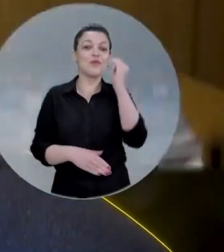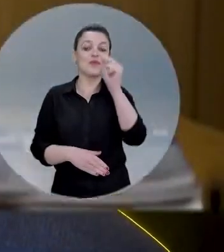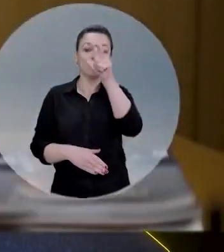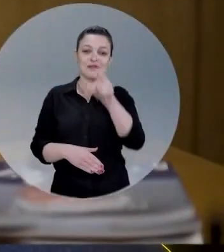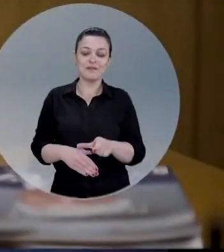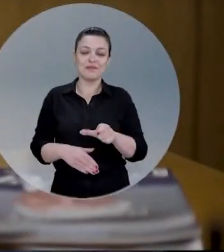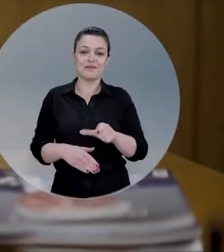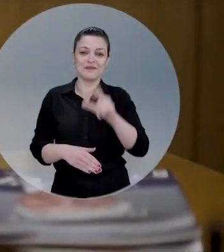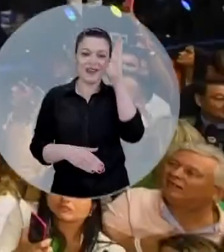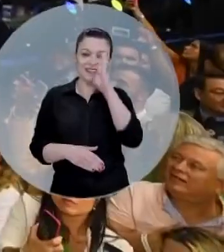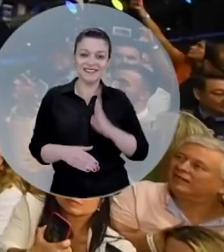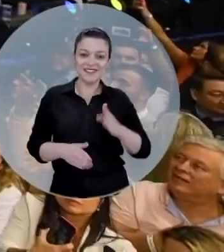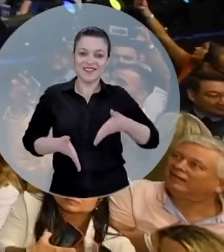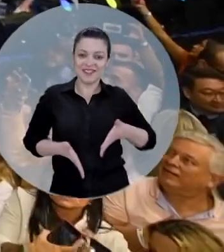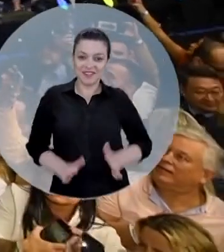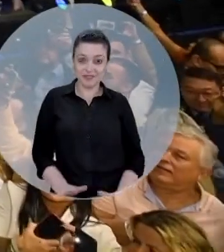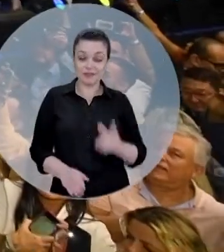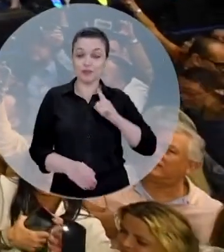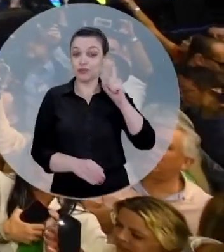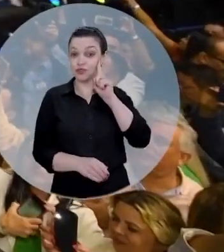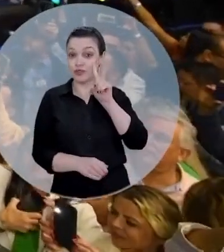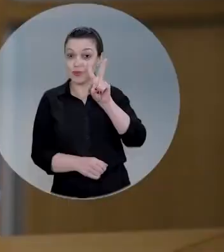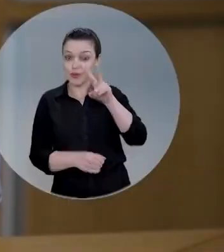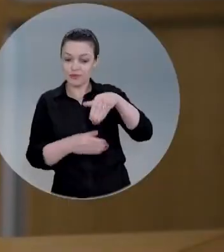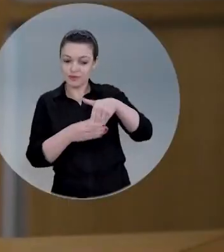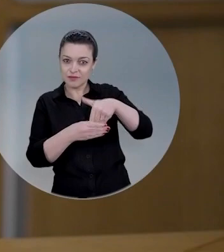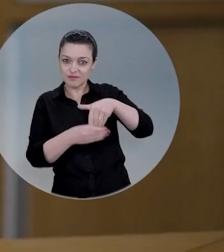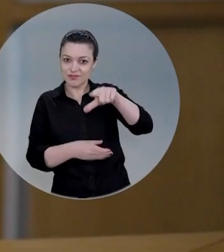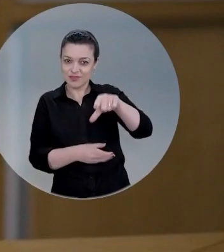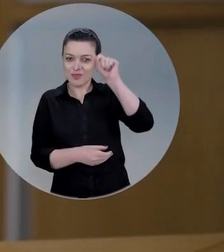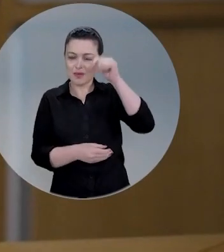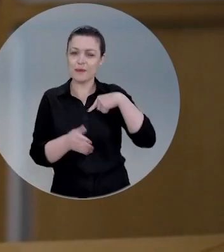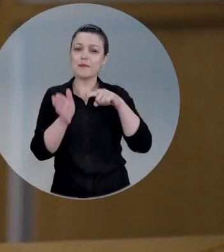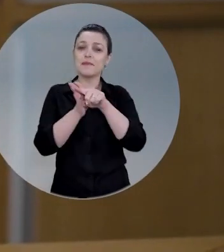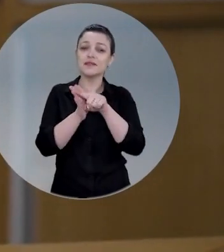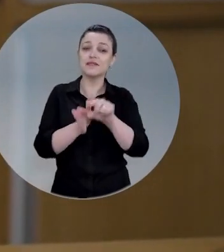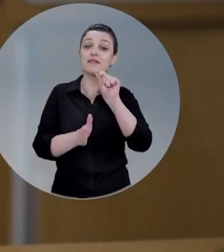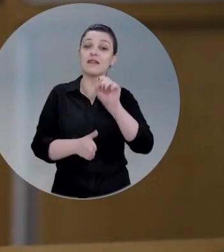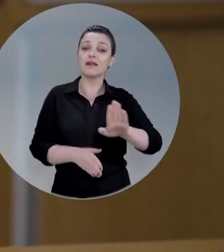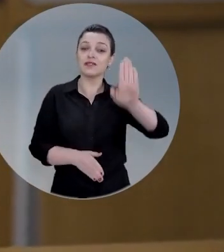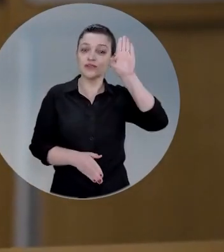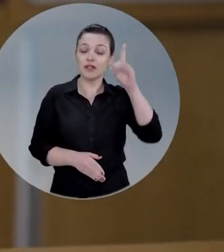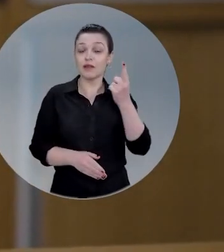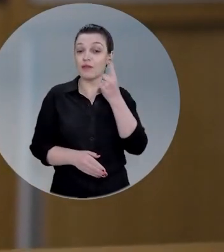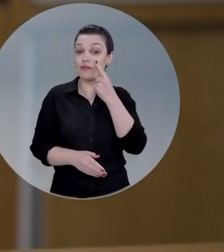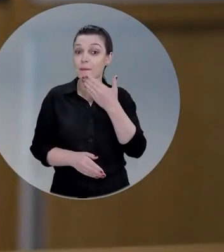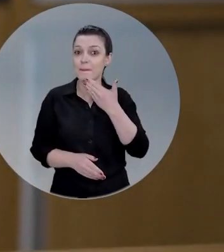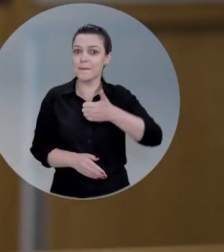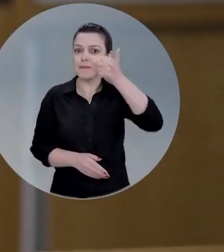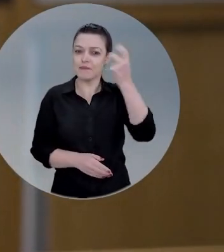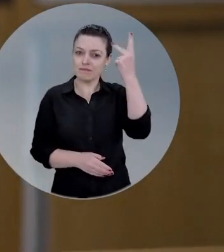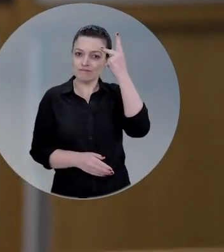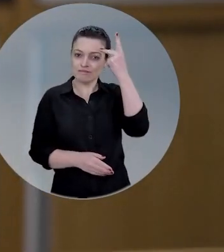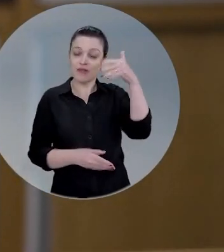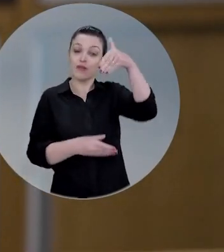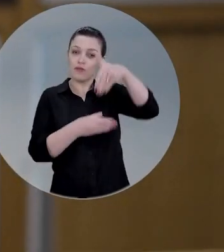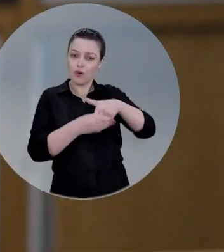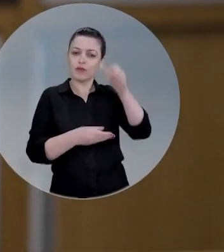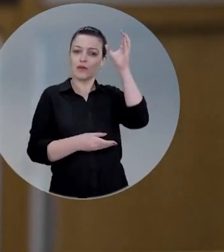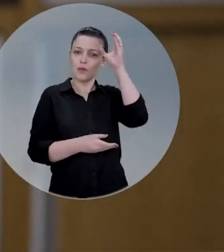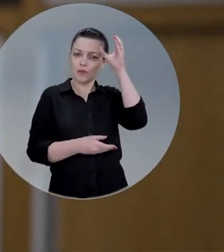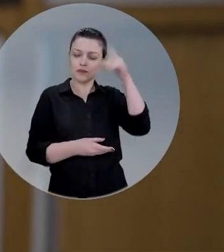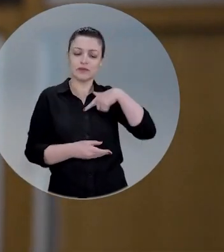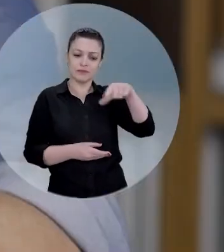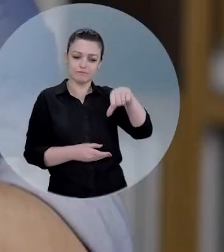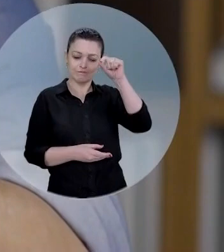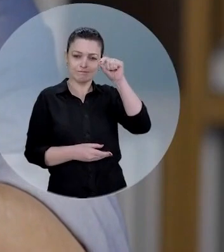brasileiro. Que no dia 2 vai decidir pra onde vamos. Pesquise os candidatos. Veja o que é melhor pra São Paulo e vote com a certeza de que é